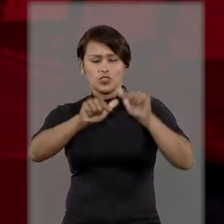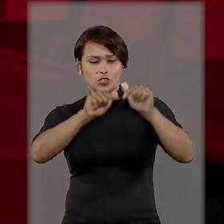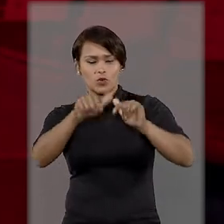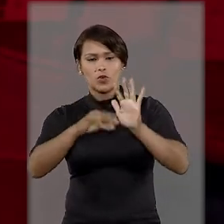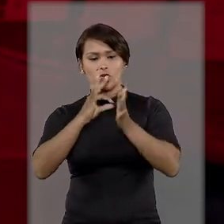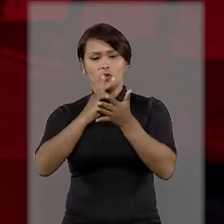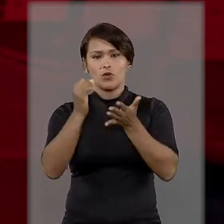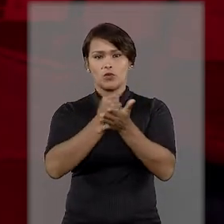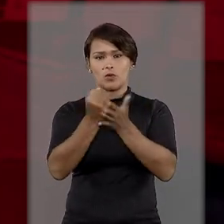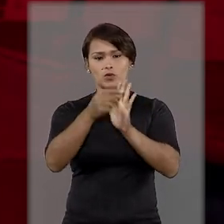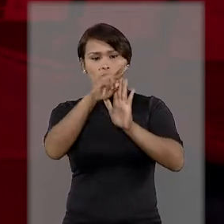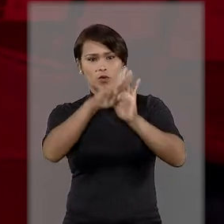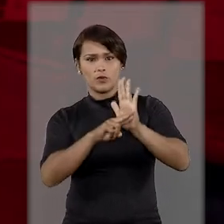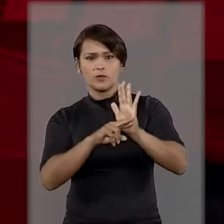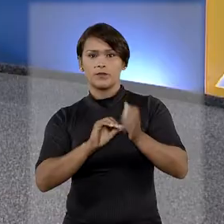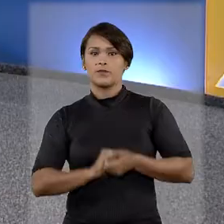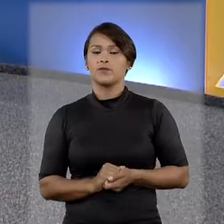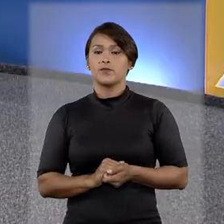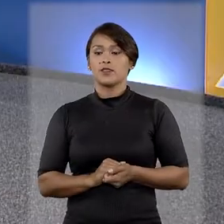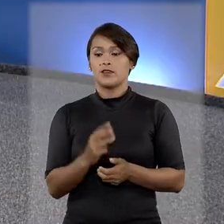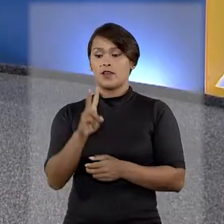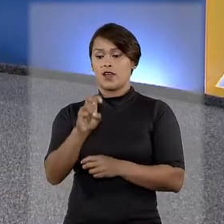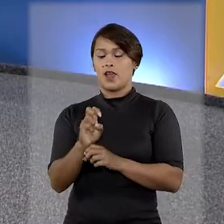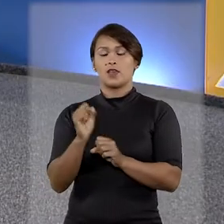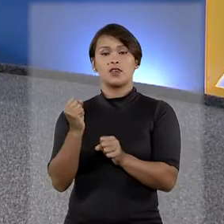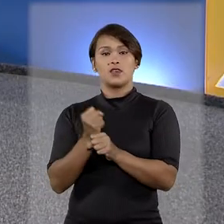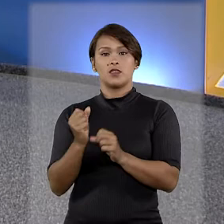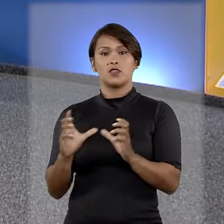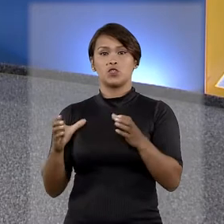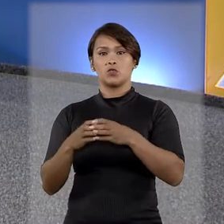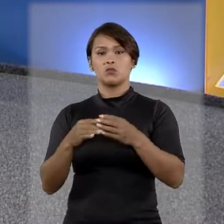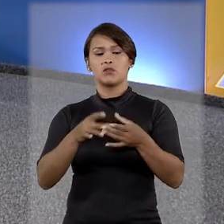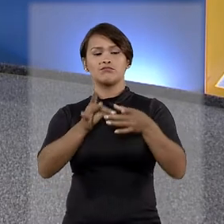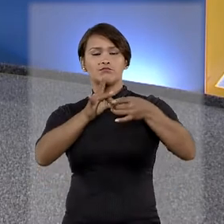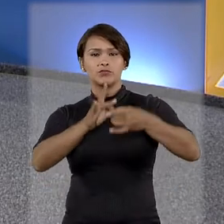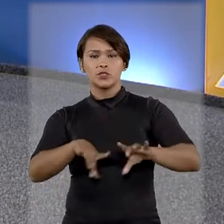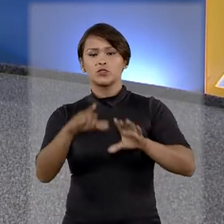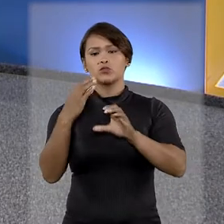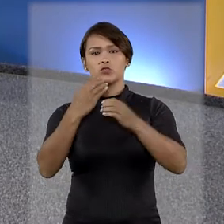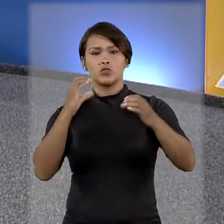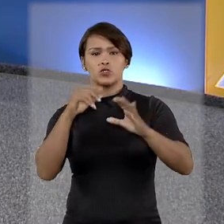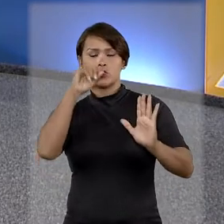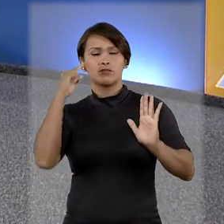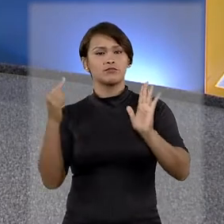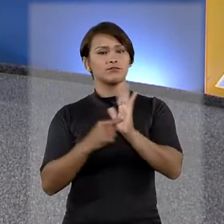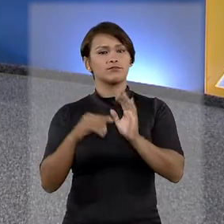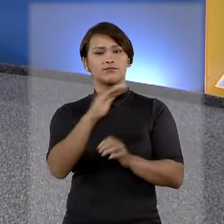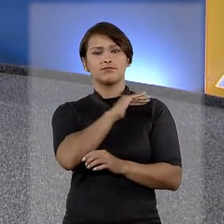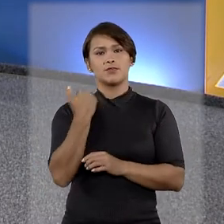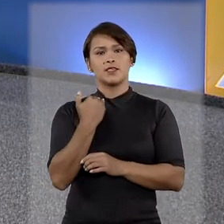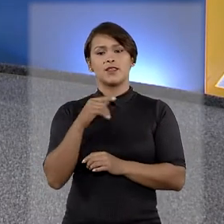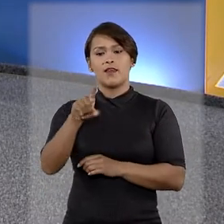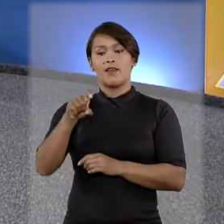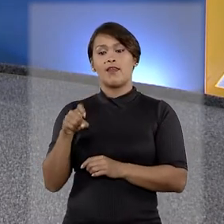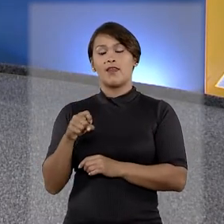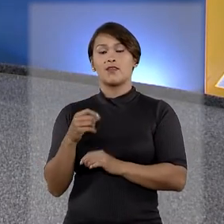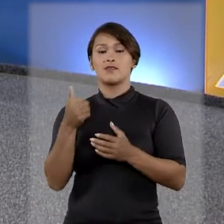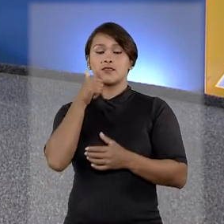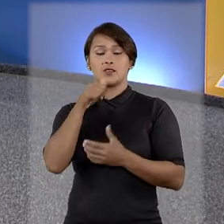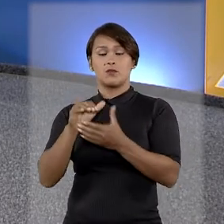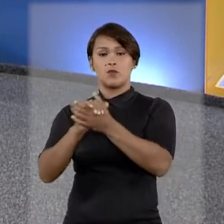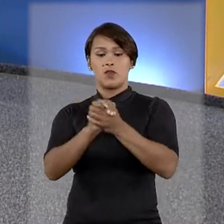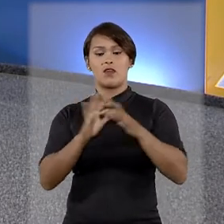deveres do contrato de seguro. A quinta turma negou o pedido de liberdade do engenheiro acusado de matar ex